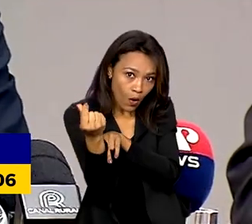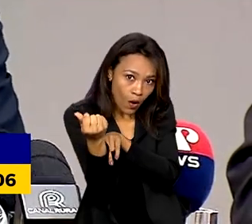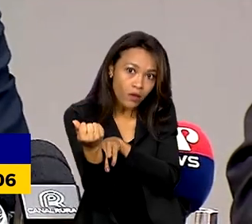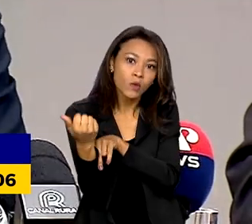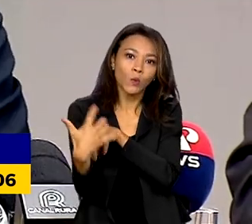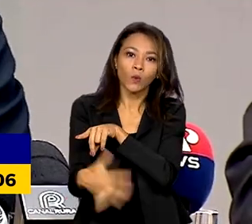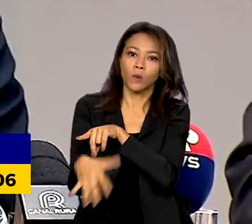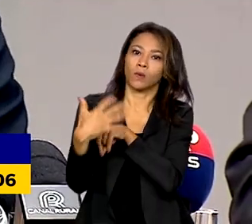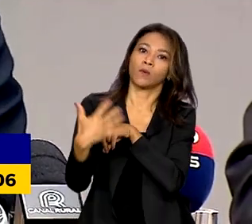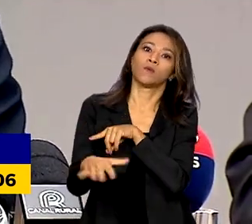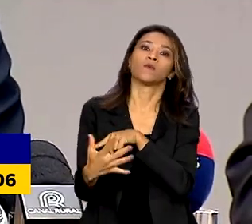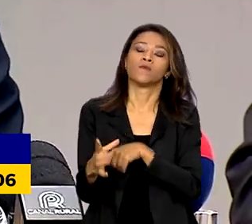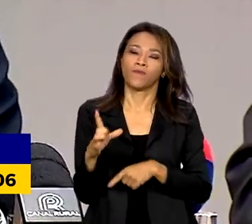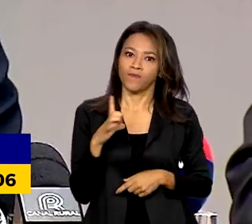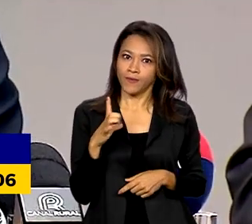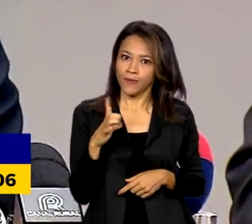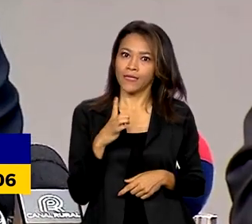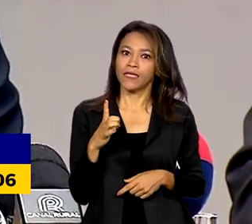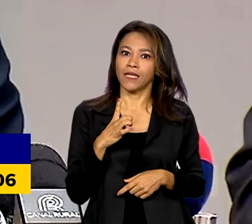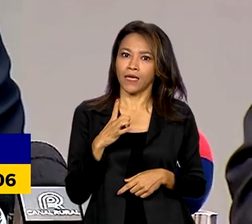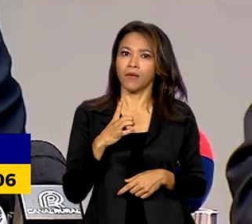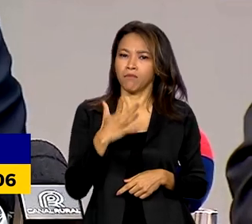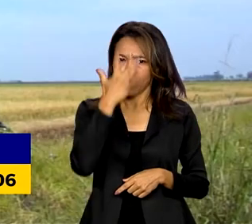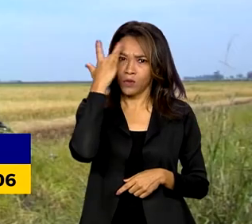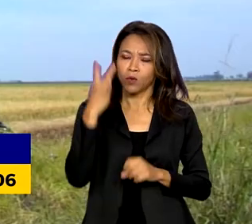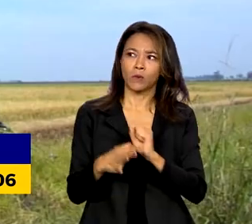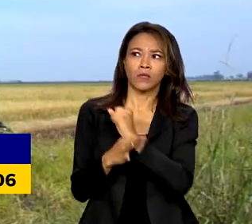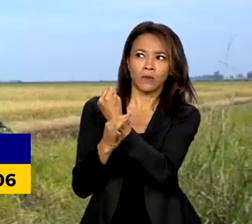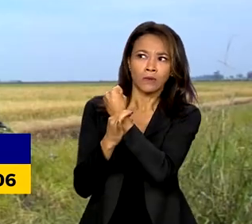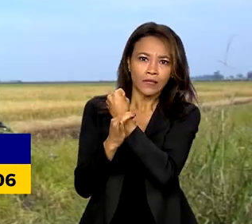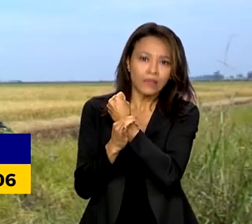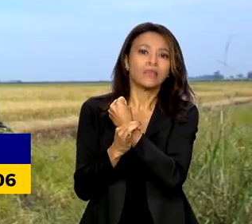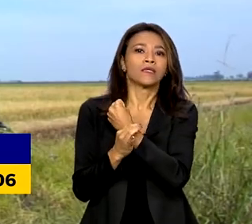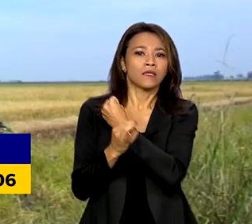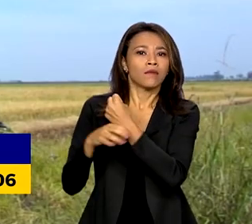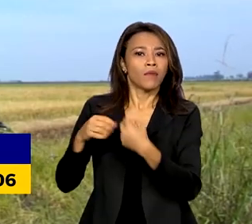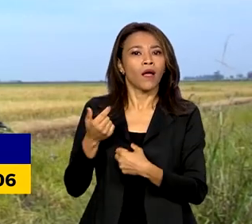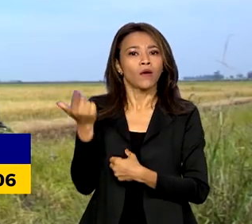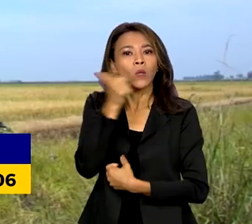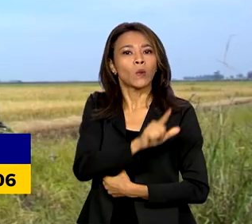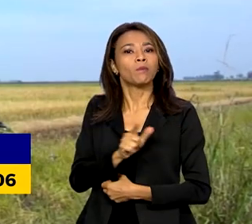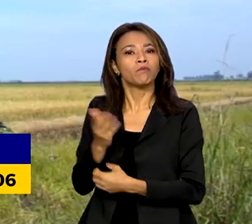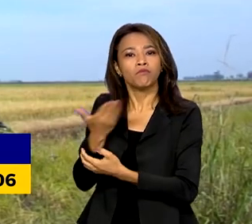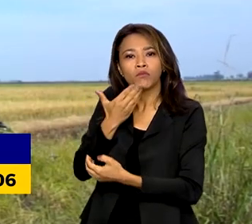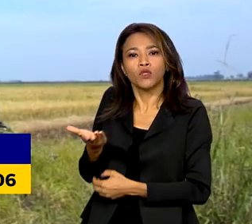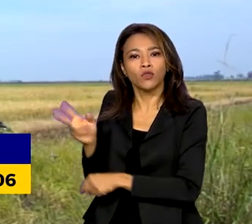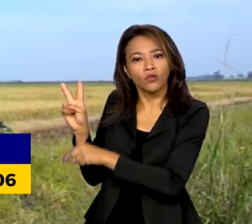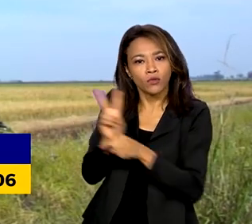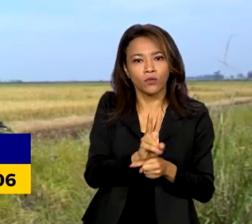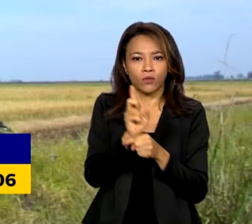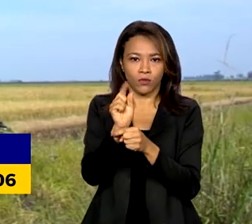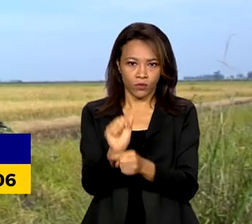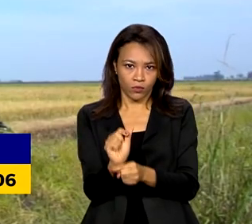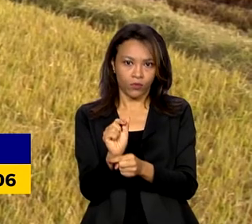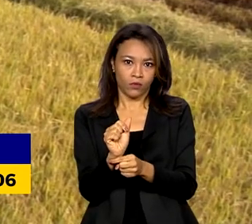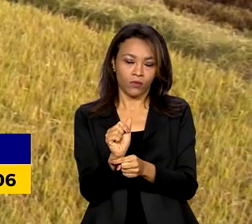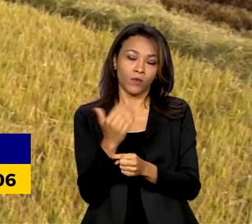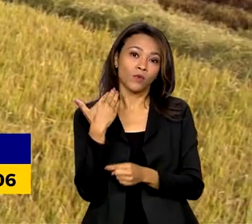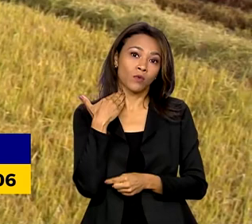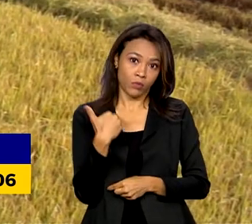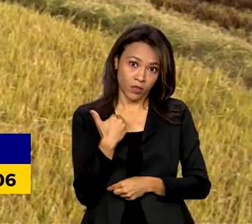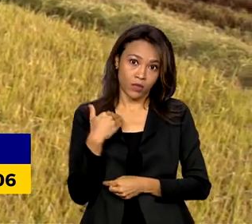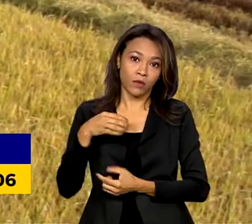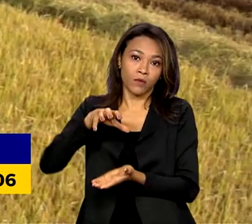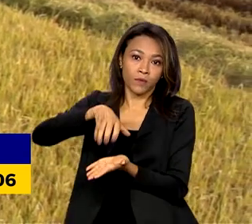segurança no dólar para pegar essa linha de financiamento. E também é uma forma de